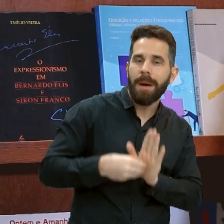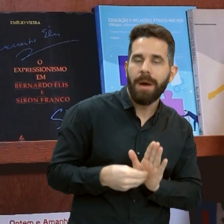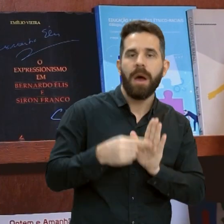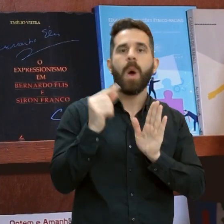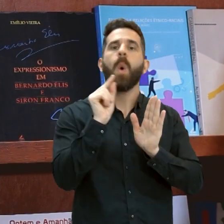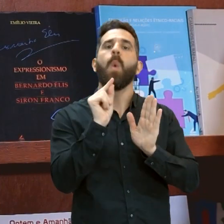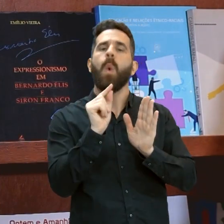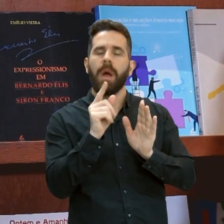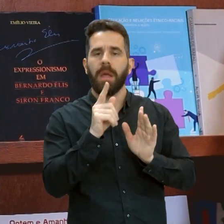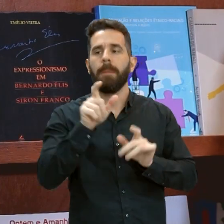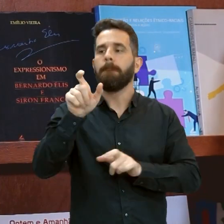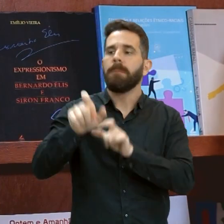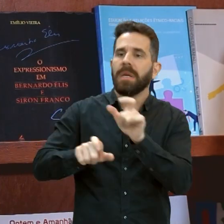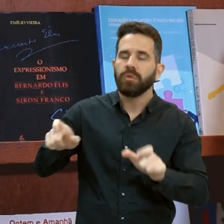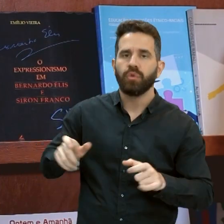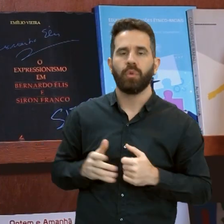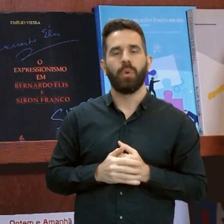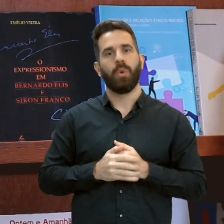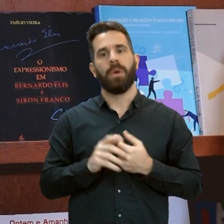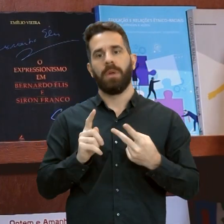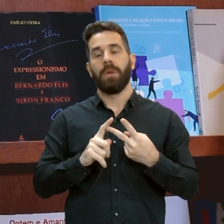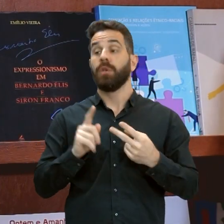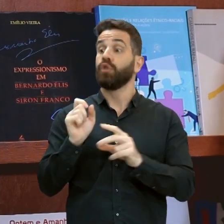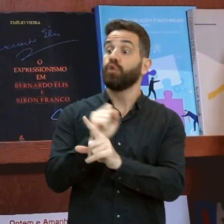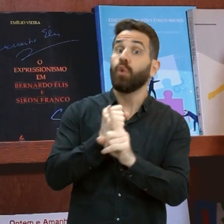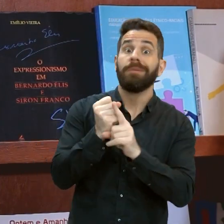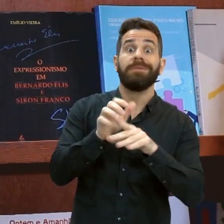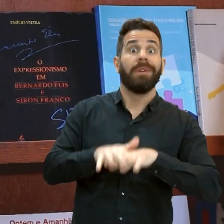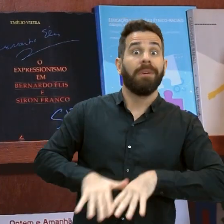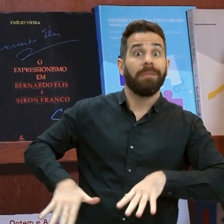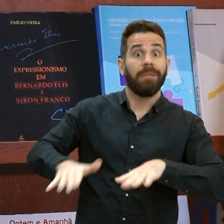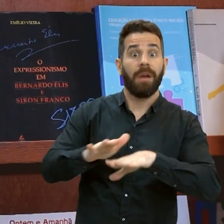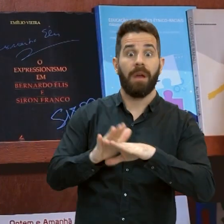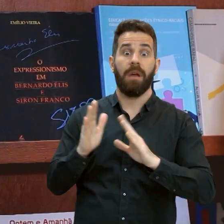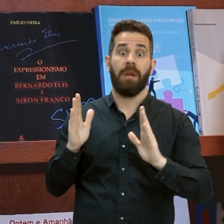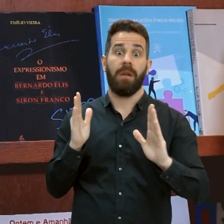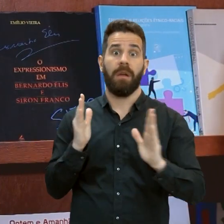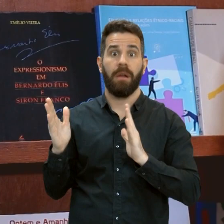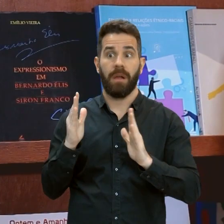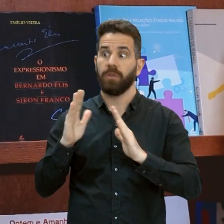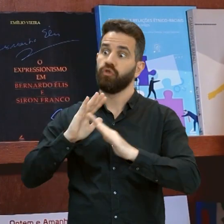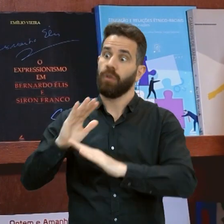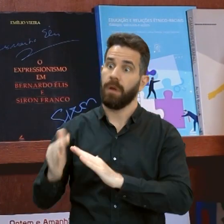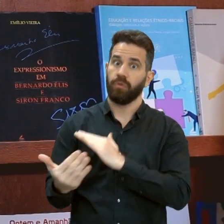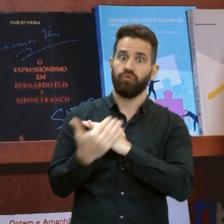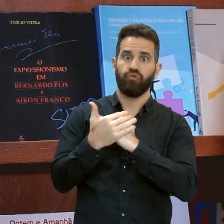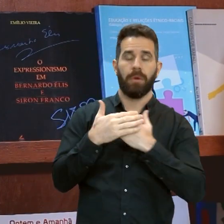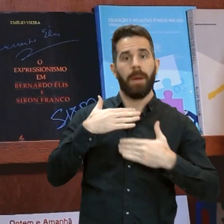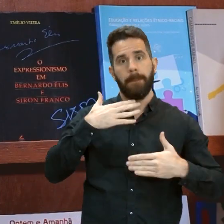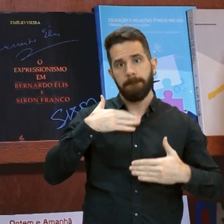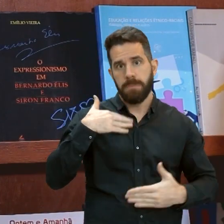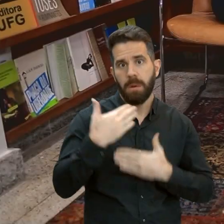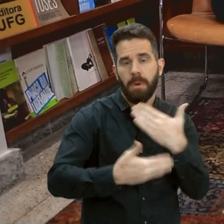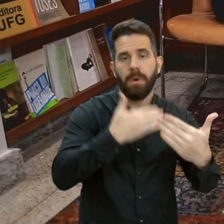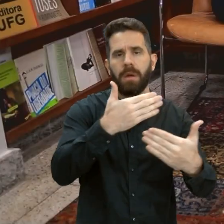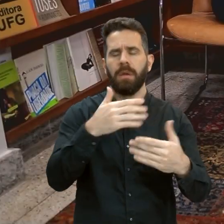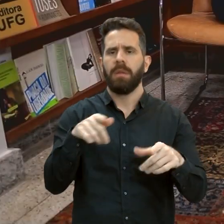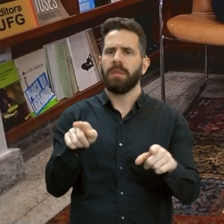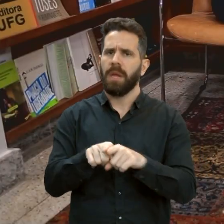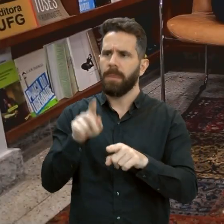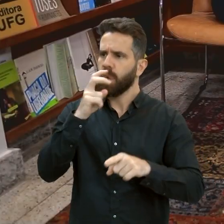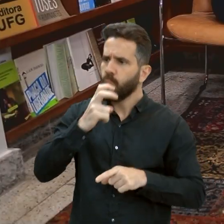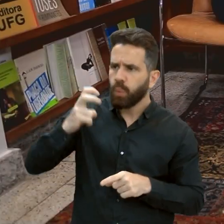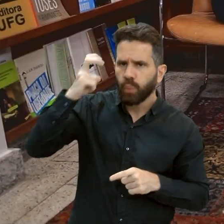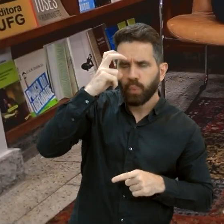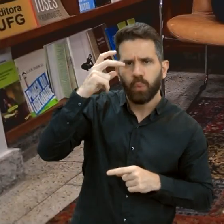sociedade, o papel da sociedade no nosso desenvolvimento, na nossa cultura. Todas